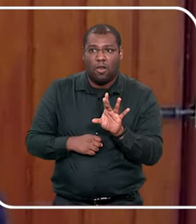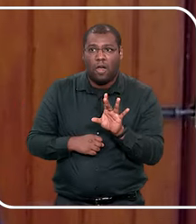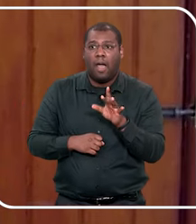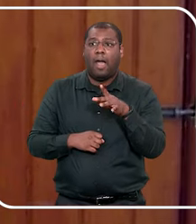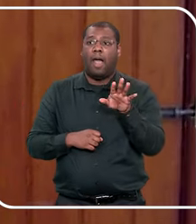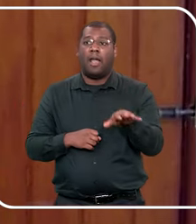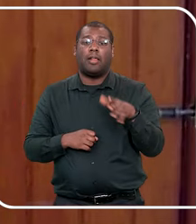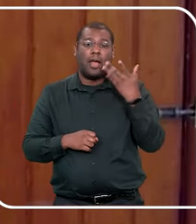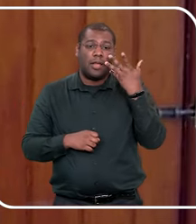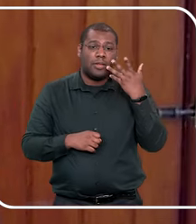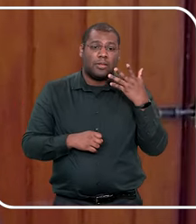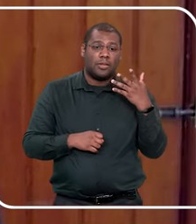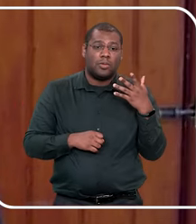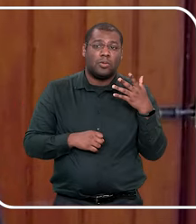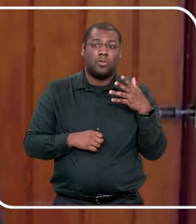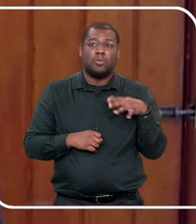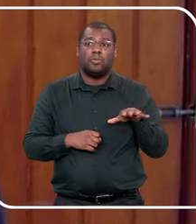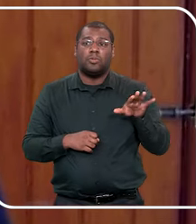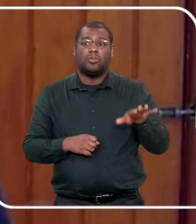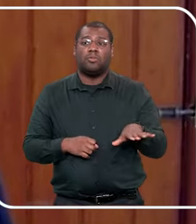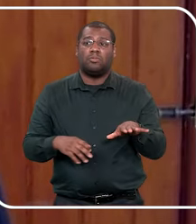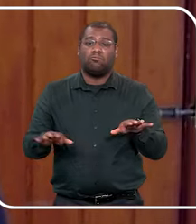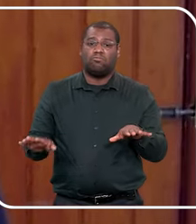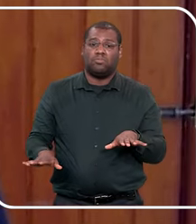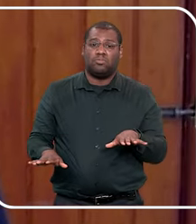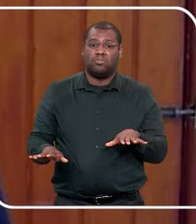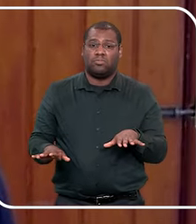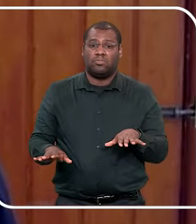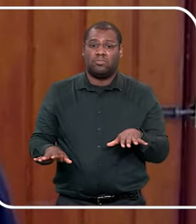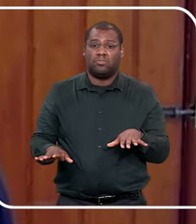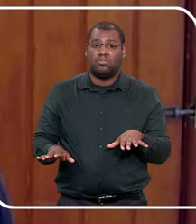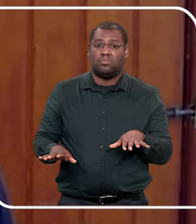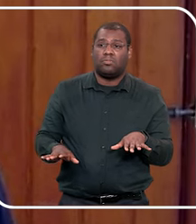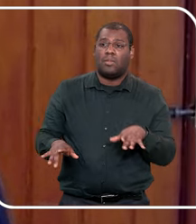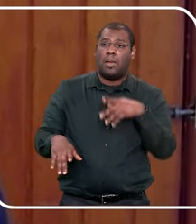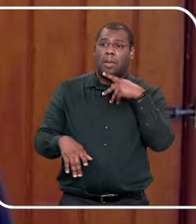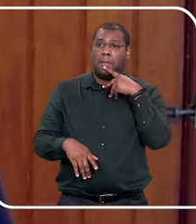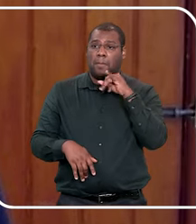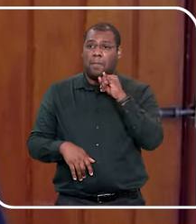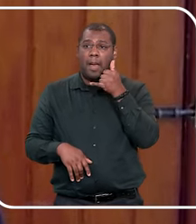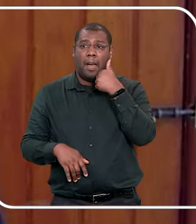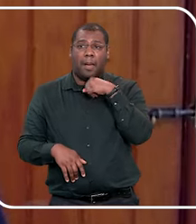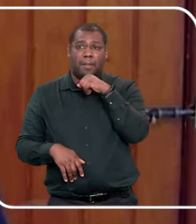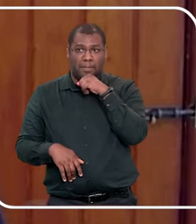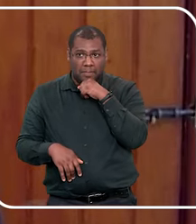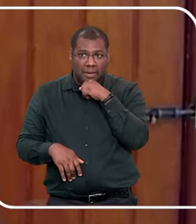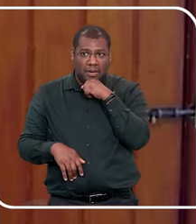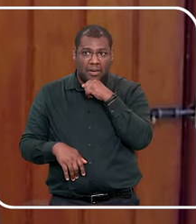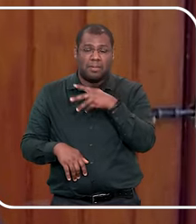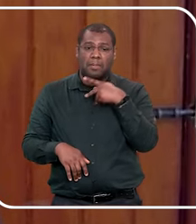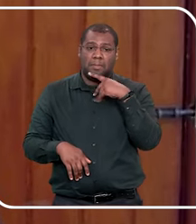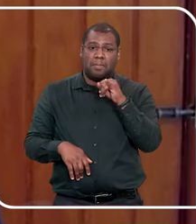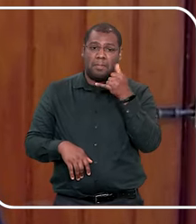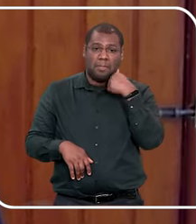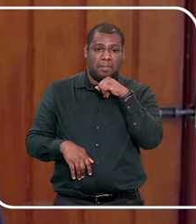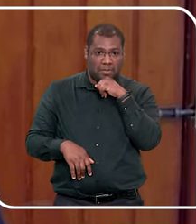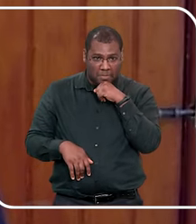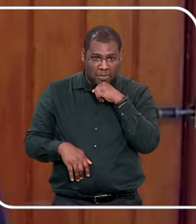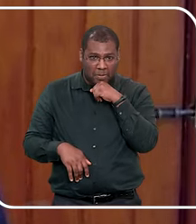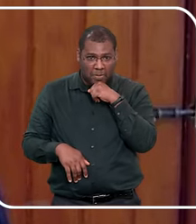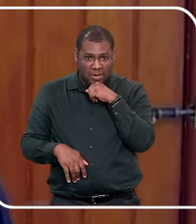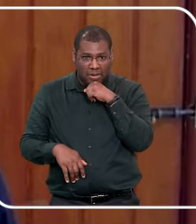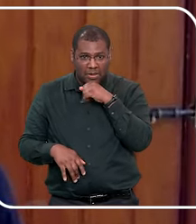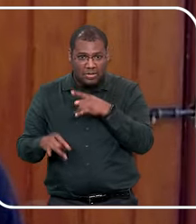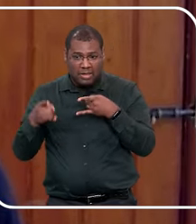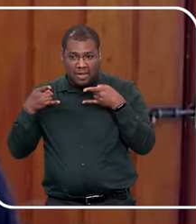sexual naquele conto, e aí eu faço a minha meia-culpa, porque eu achava que, o berço do bebê estando dentro do meu quarto, e é um